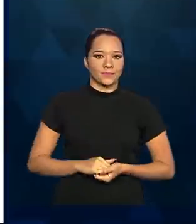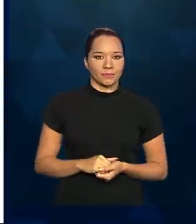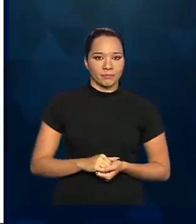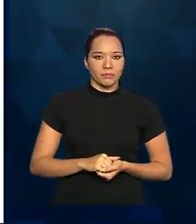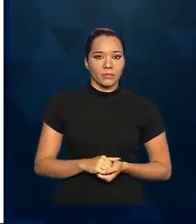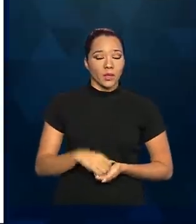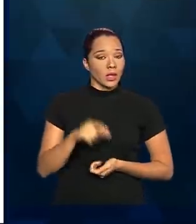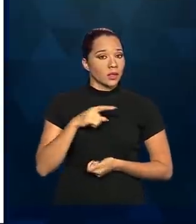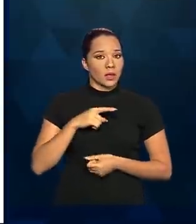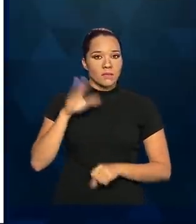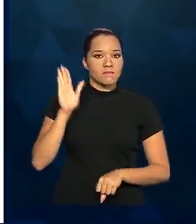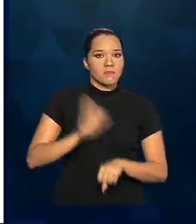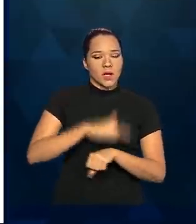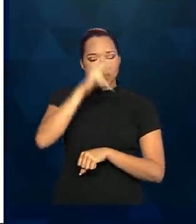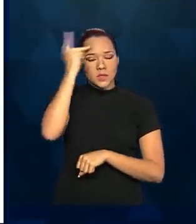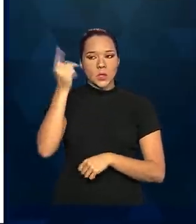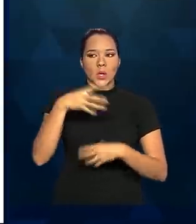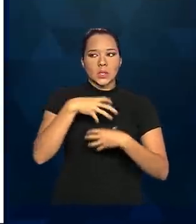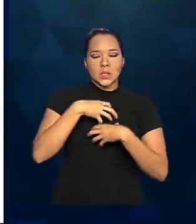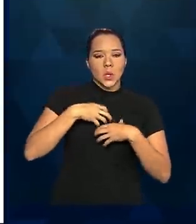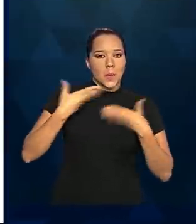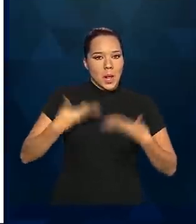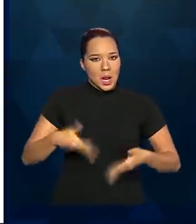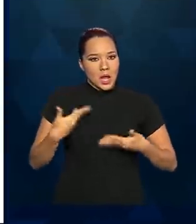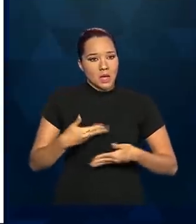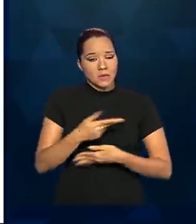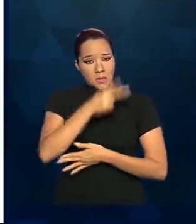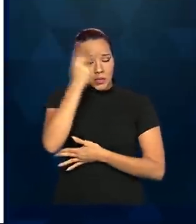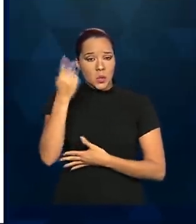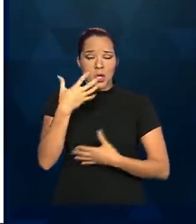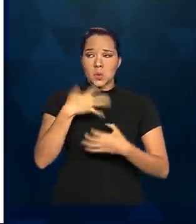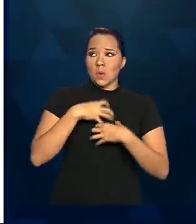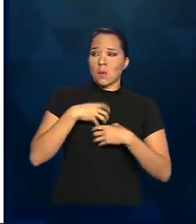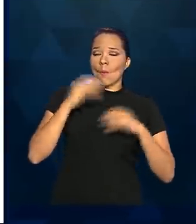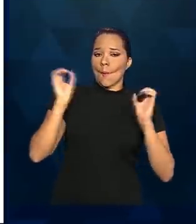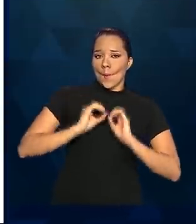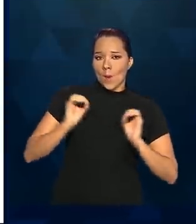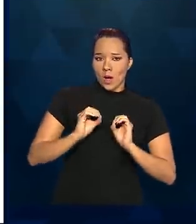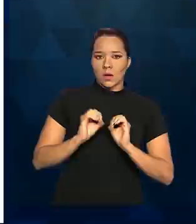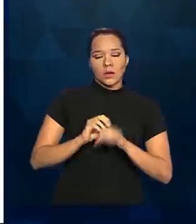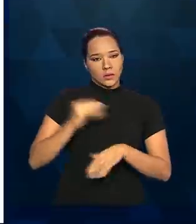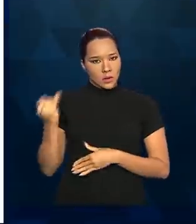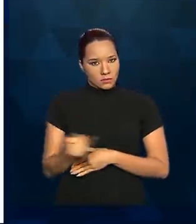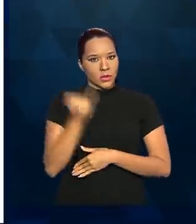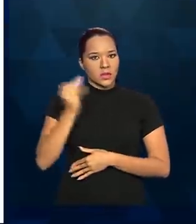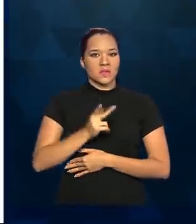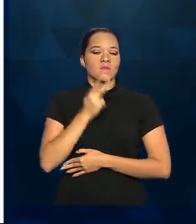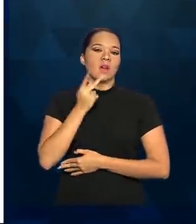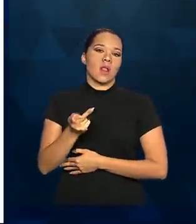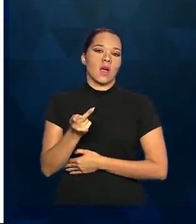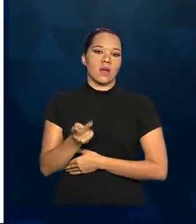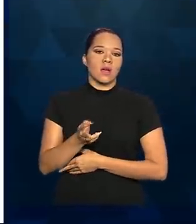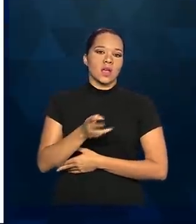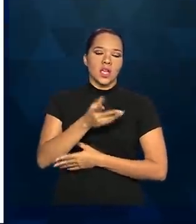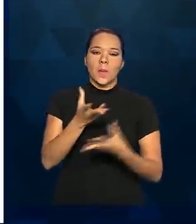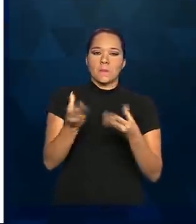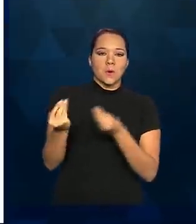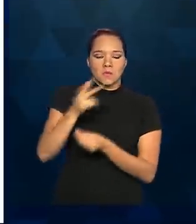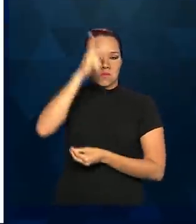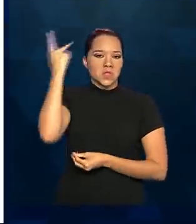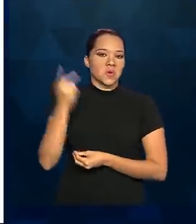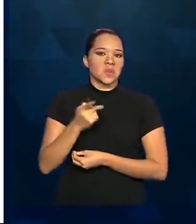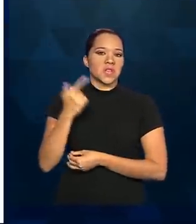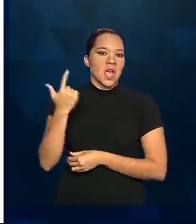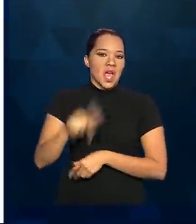Existe muito mais sintomáticos leves do que assintomáticos. Então, é importante parar de dizer que a maior parte dos